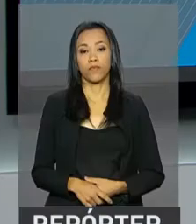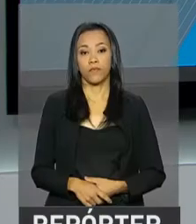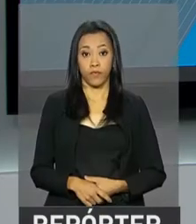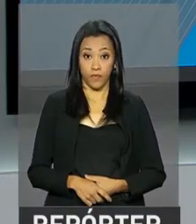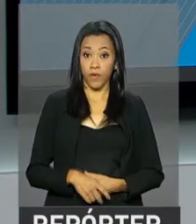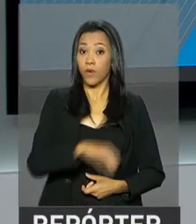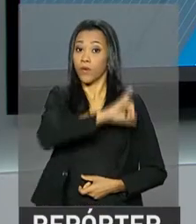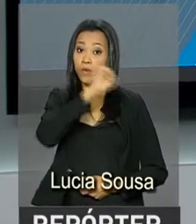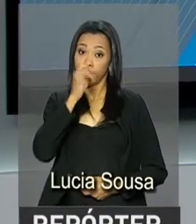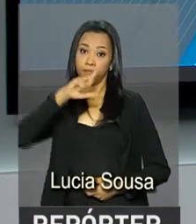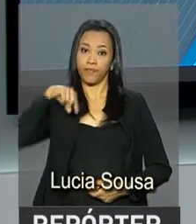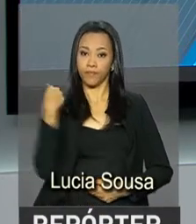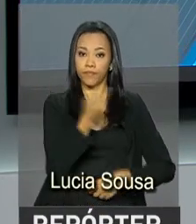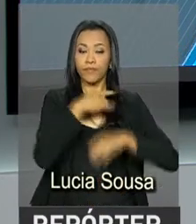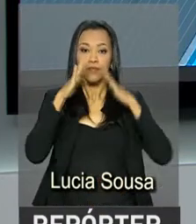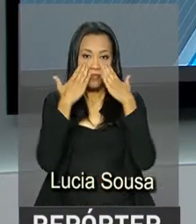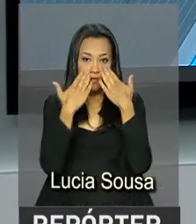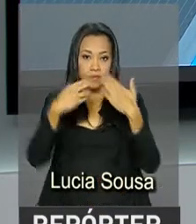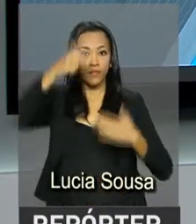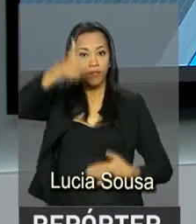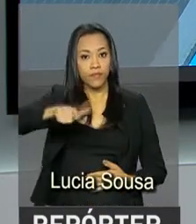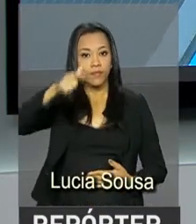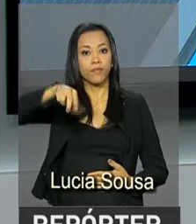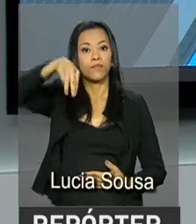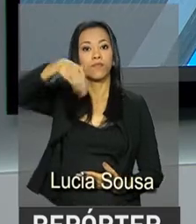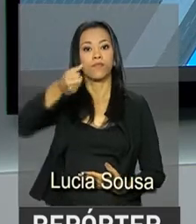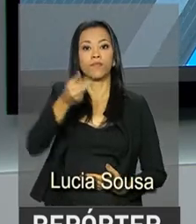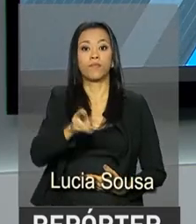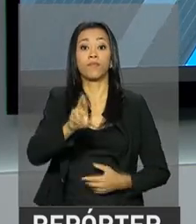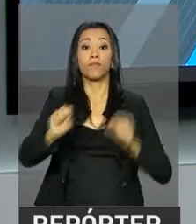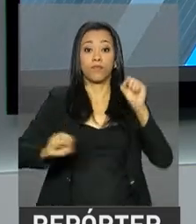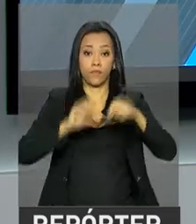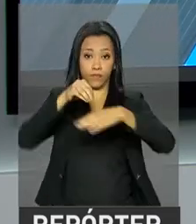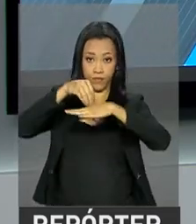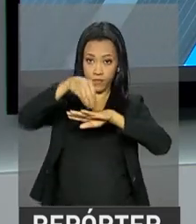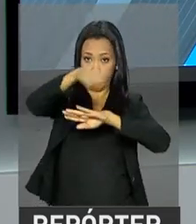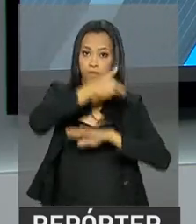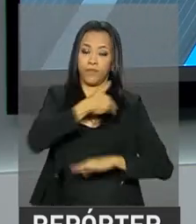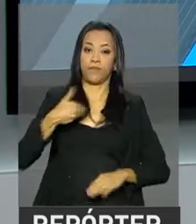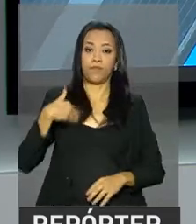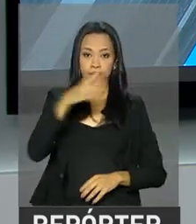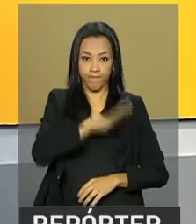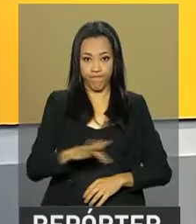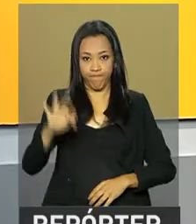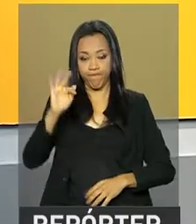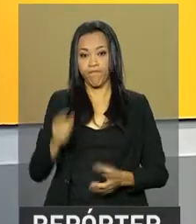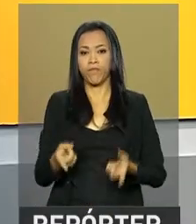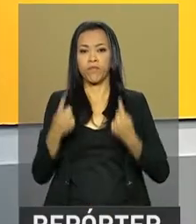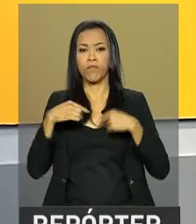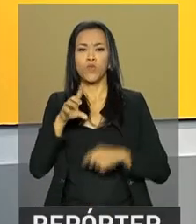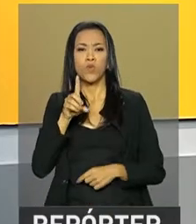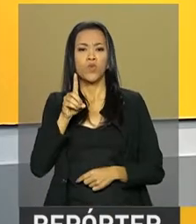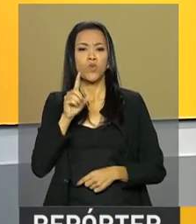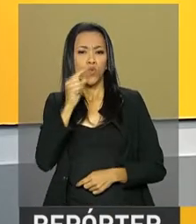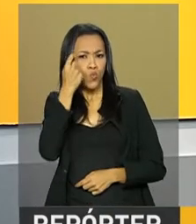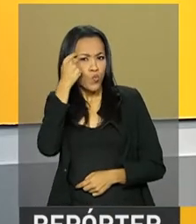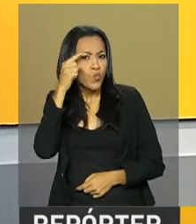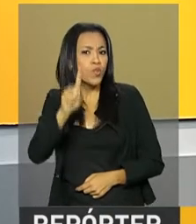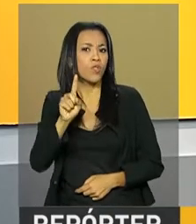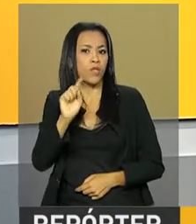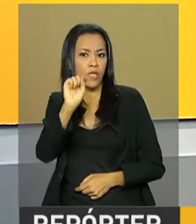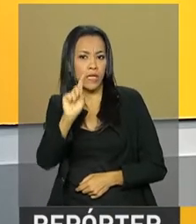Olá, estamos de volta com mais uma edição do Repórter NBR e as notícias do governo federal. Um dia após o governo